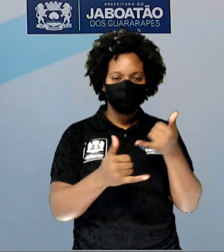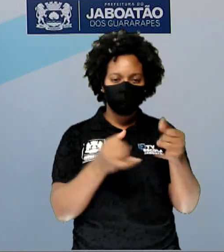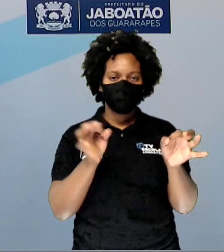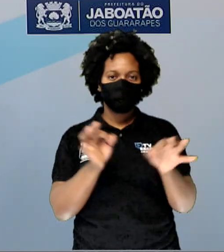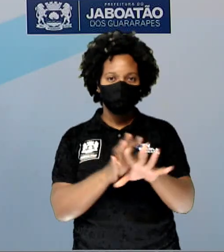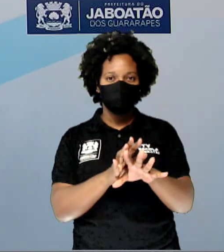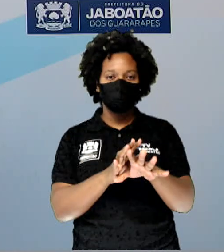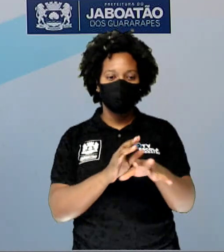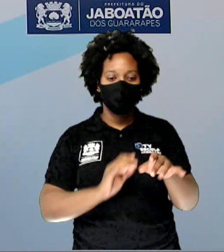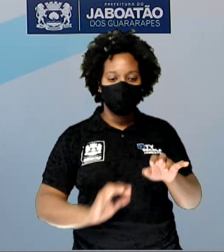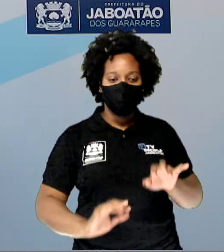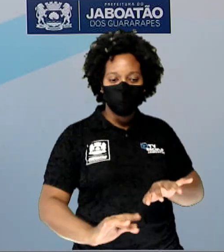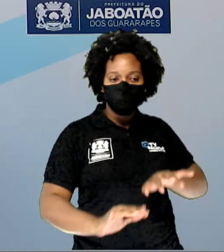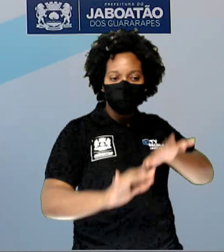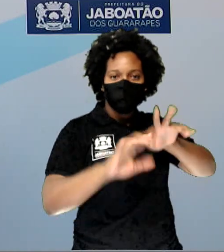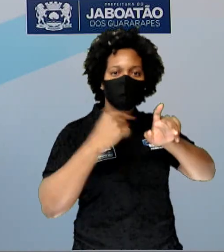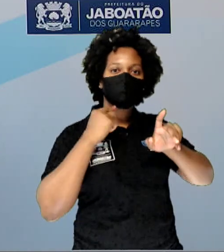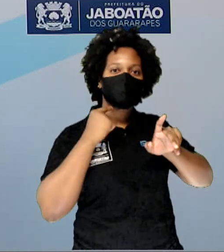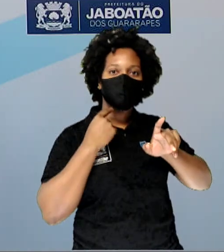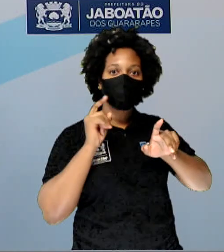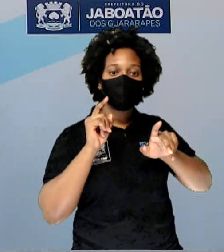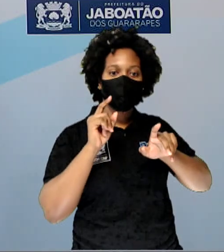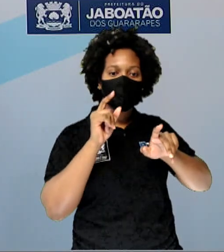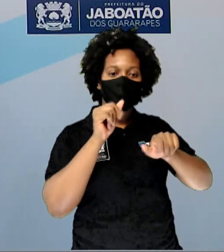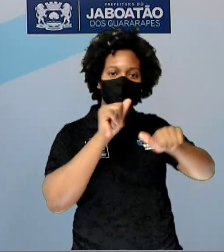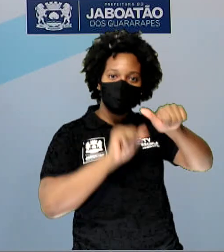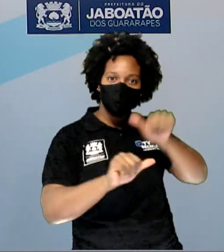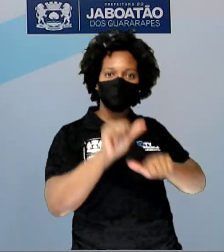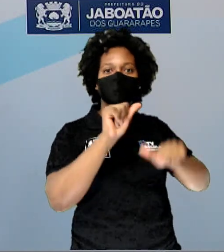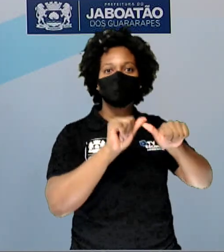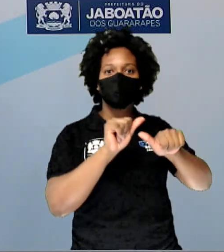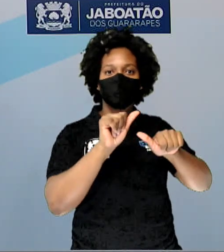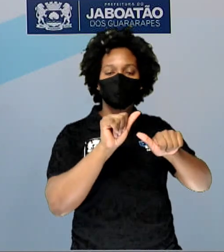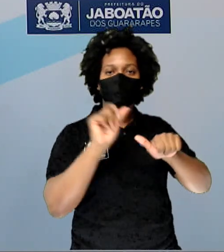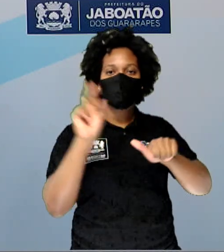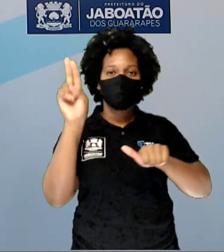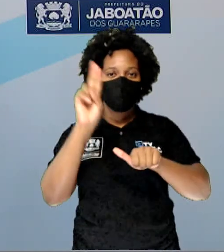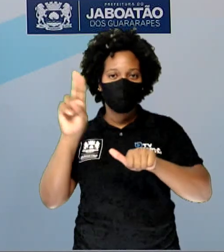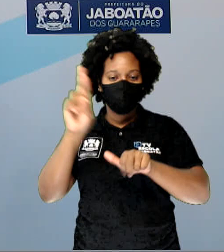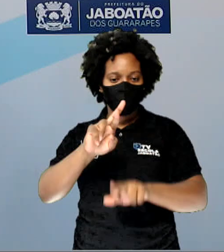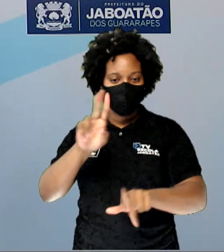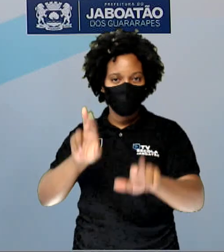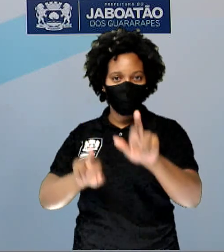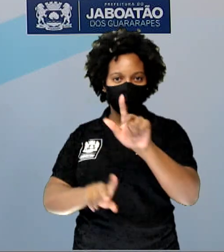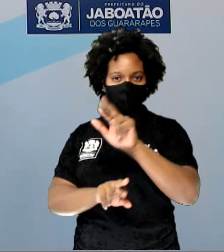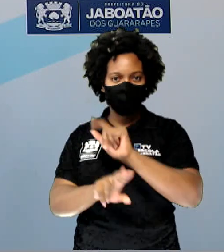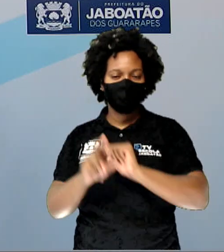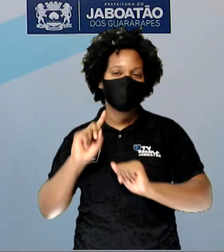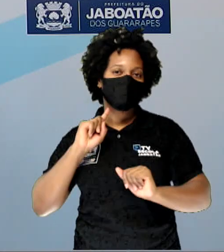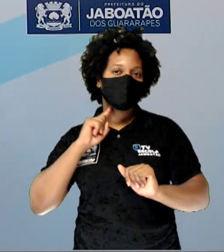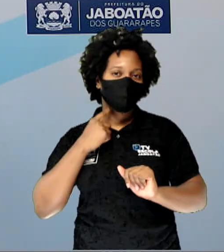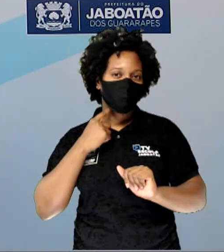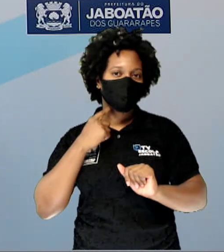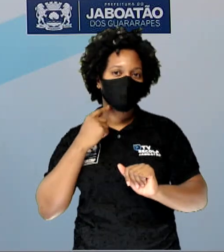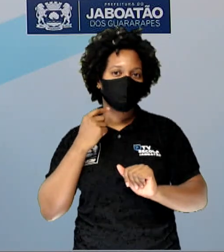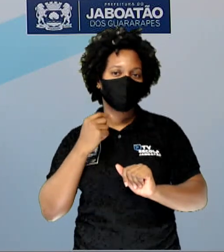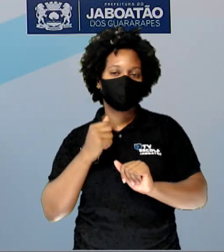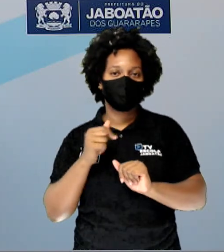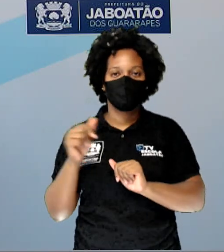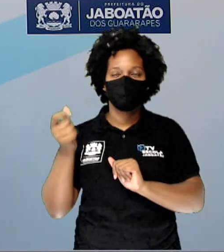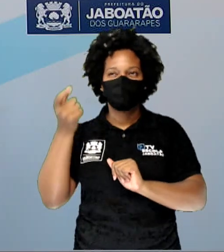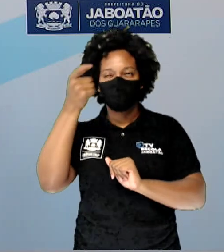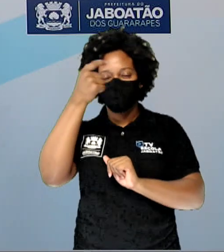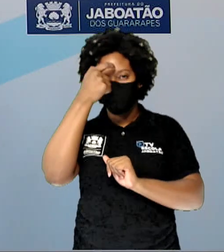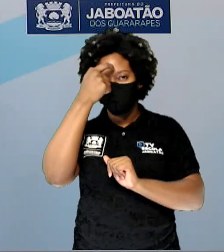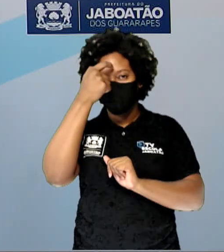a gente vai estar reaproveitando a sucata para fazer um brinquedo. Então, trabalha a criatividade e também estimula a nossa